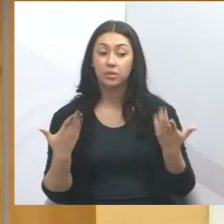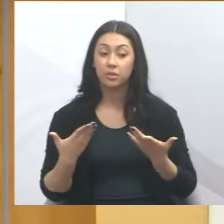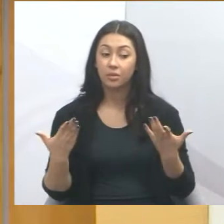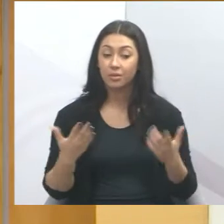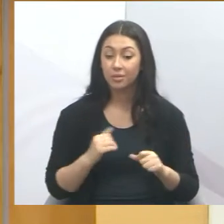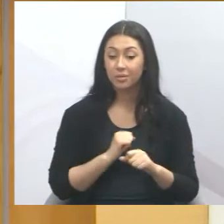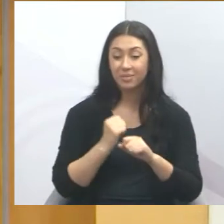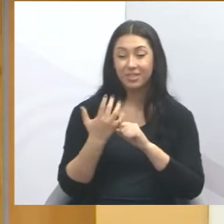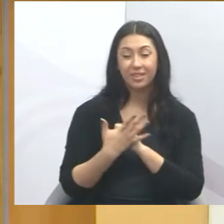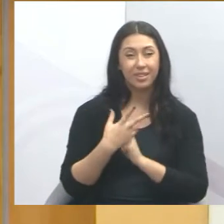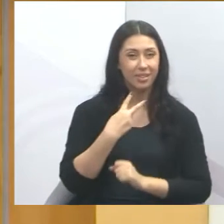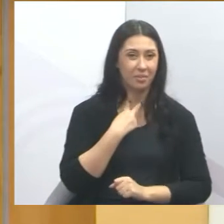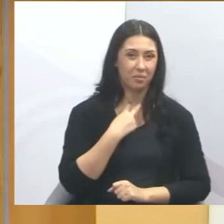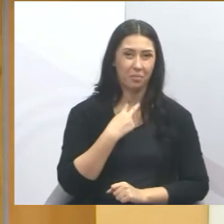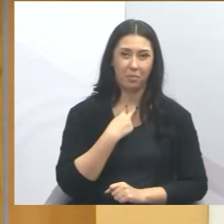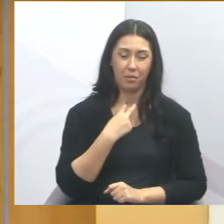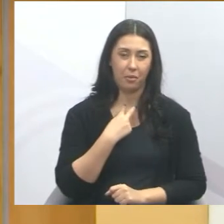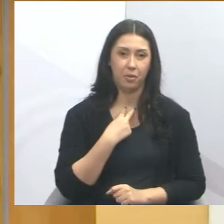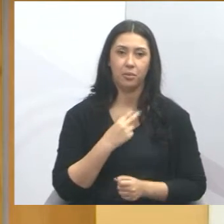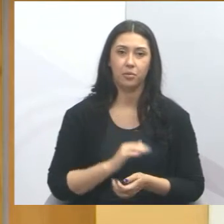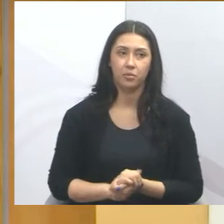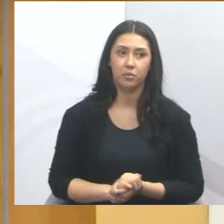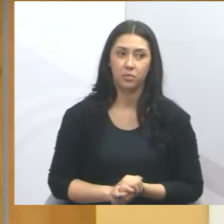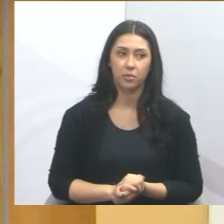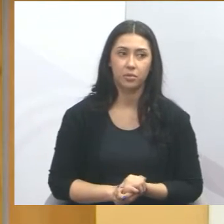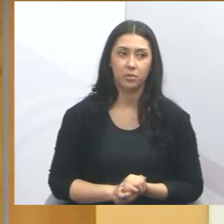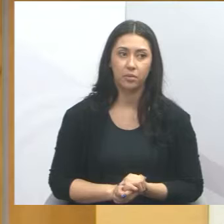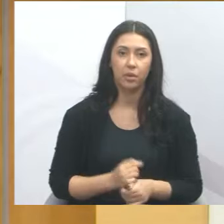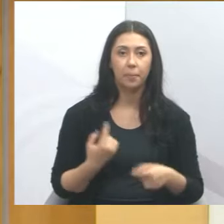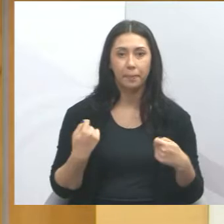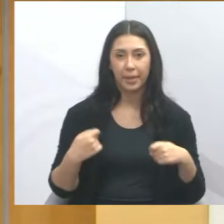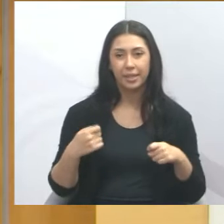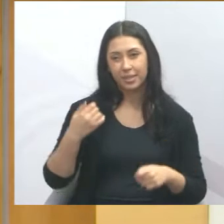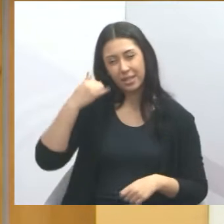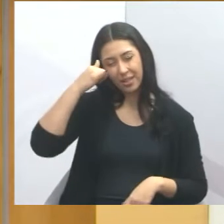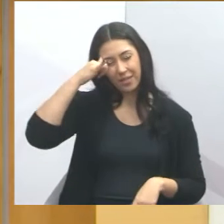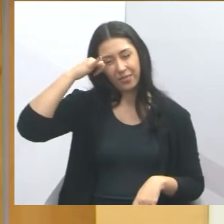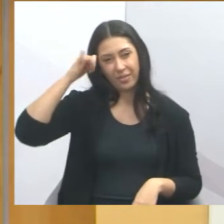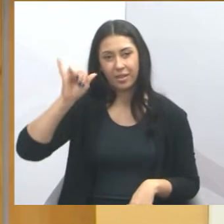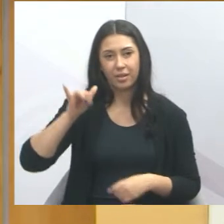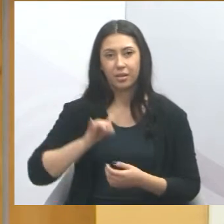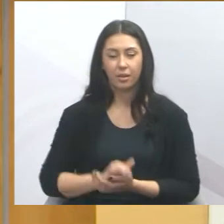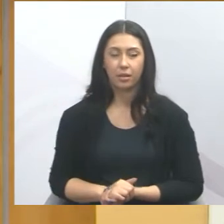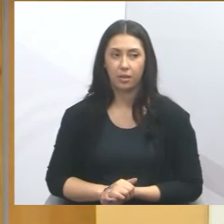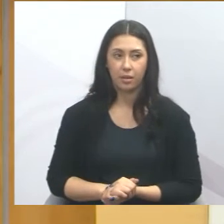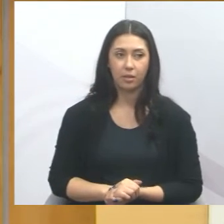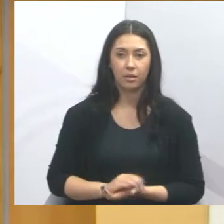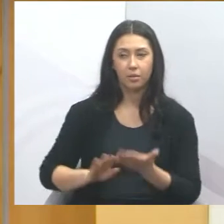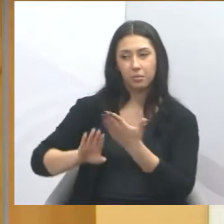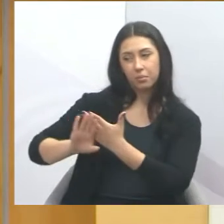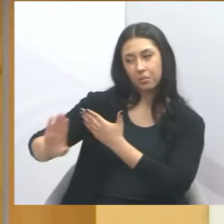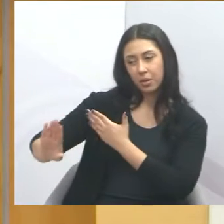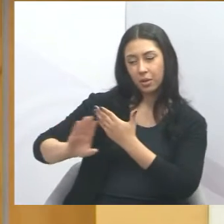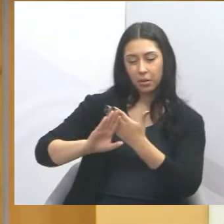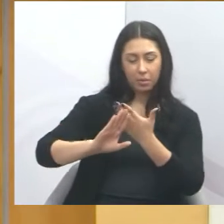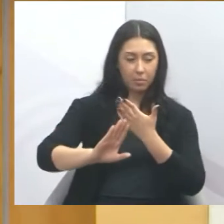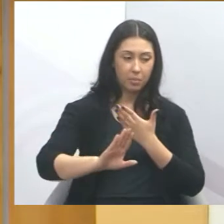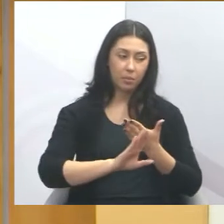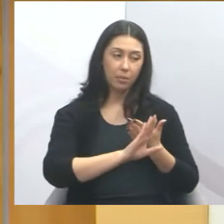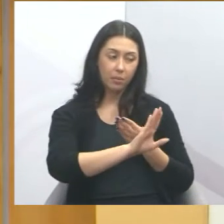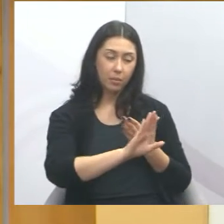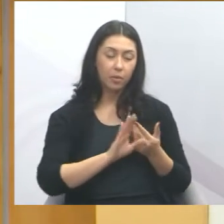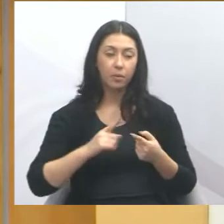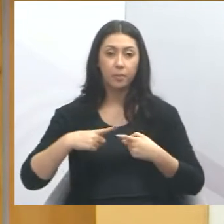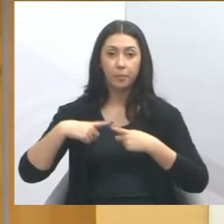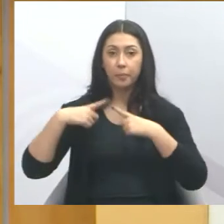nesse momento, não é possível, por conta de medidas de prevenção, de disseminação do coronavírus.